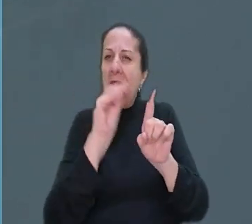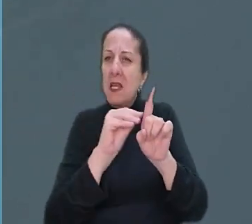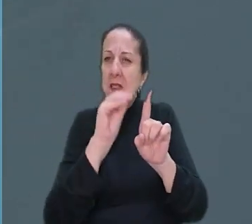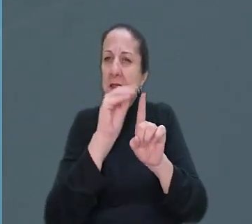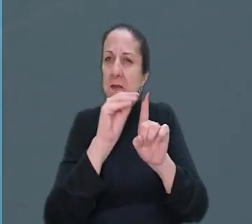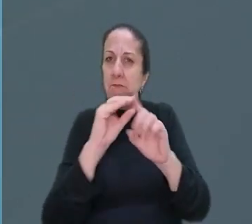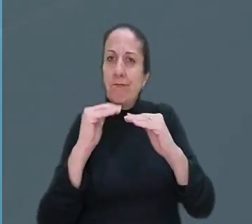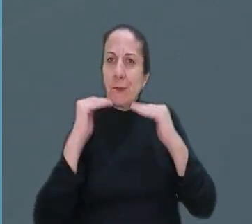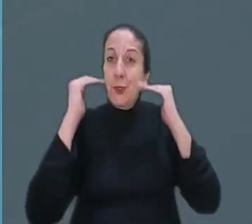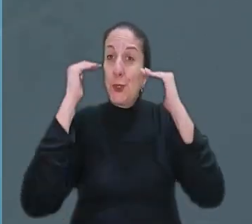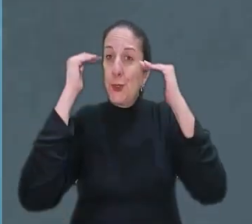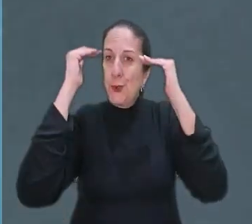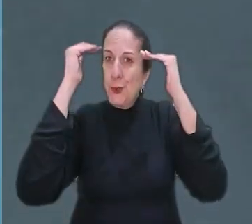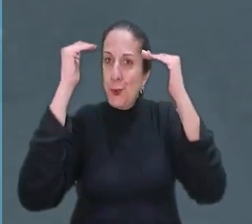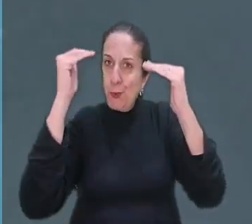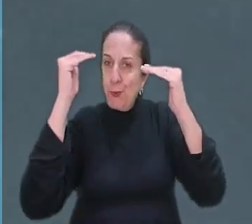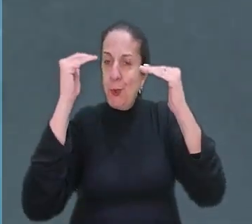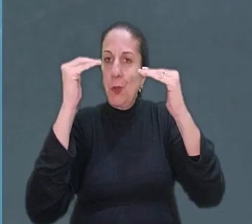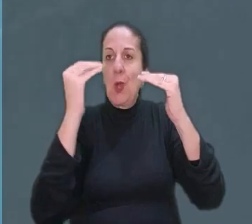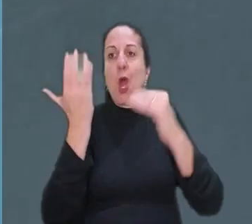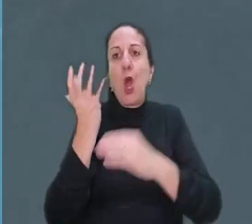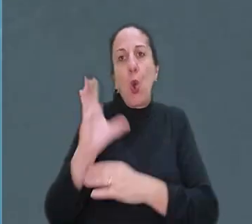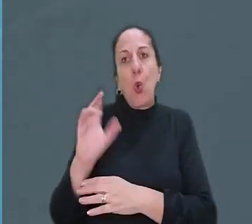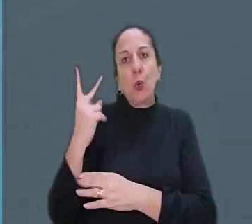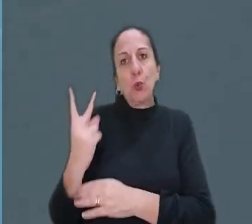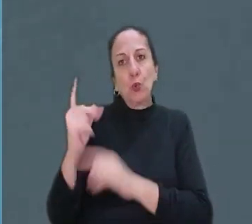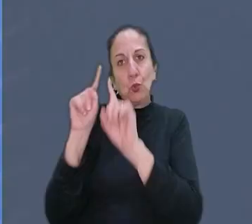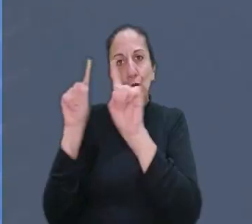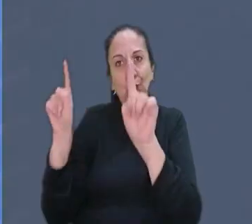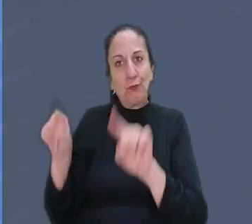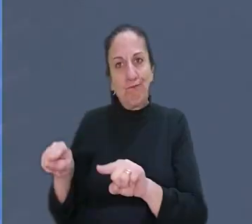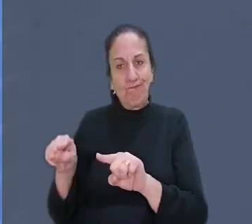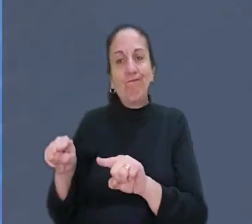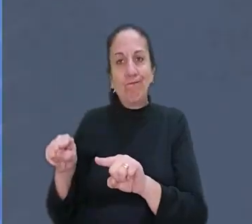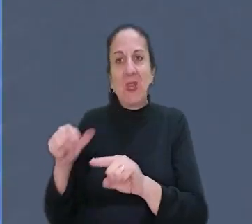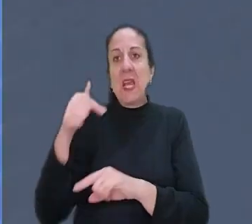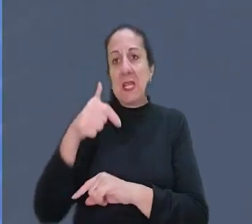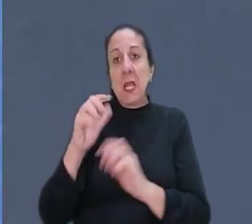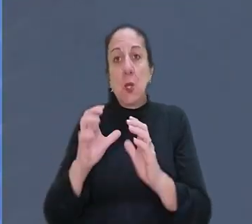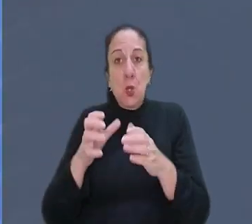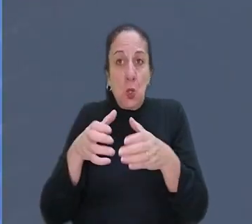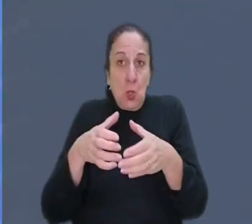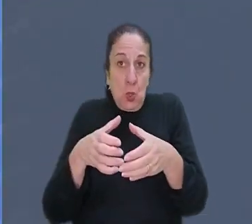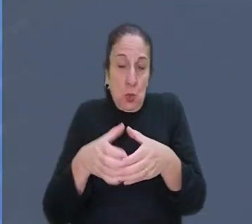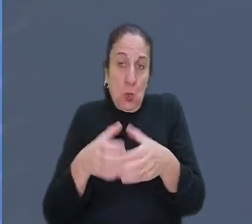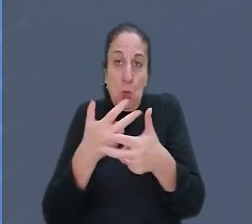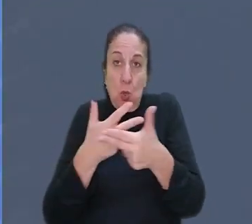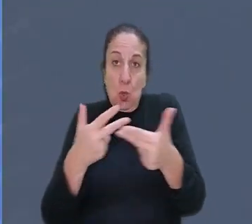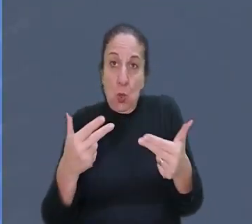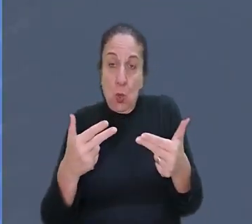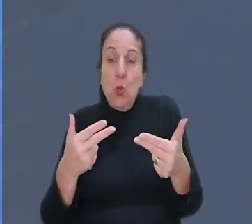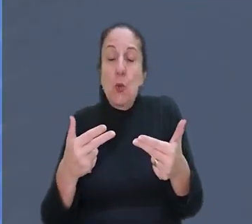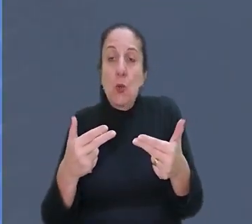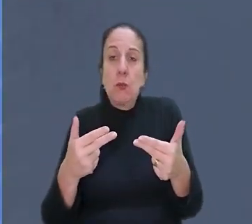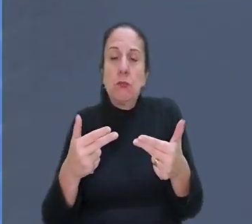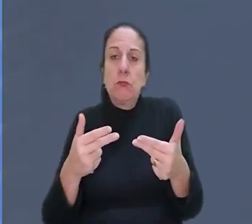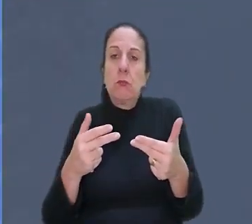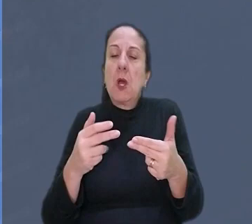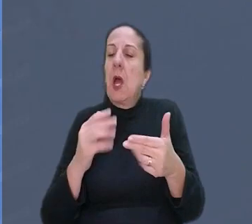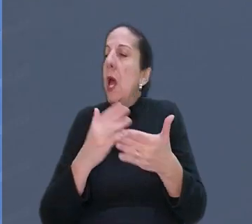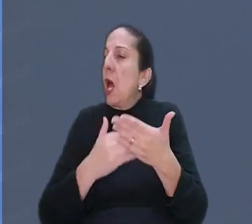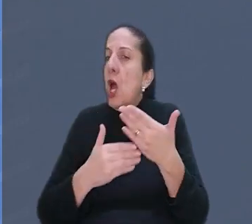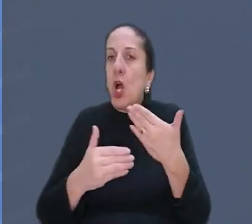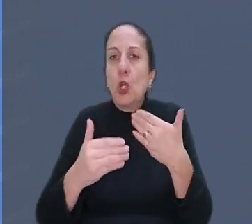cometido por um superior hierárquico contra duas empregadas. A sétima turma determinou que os efeitos da medida